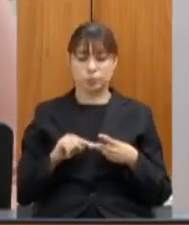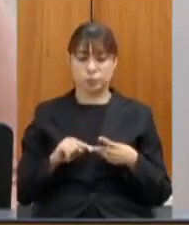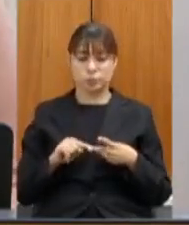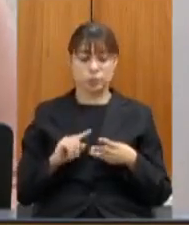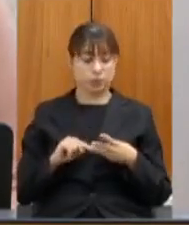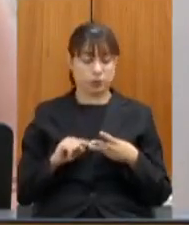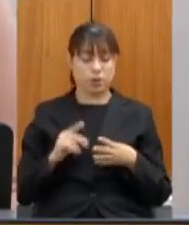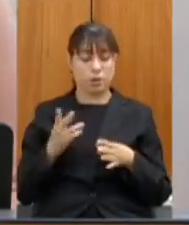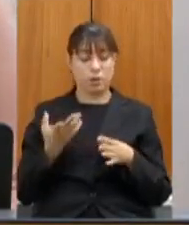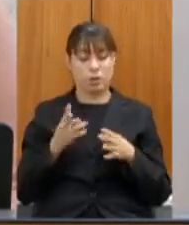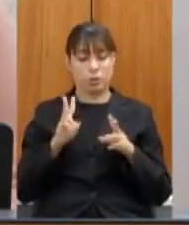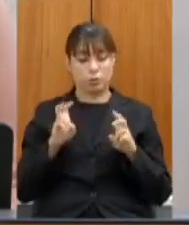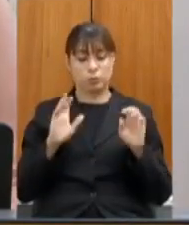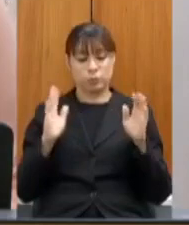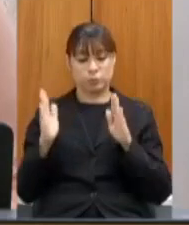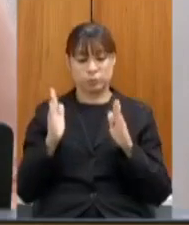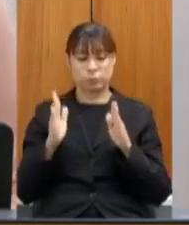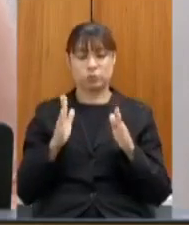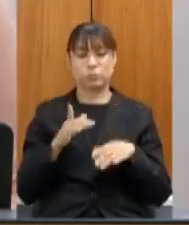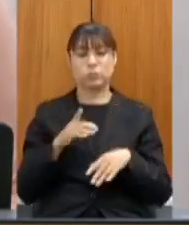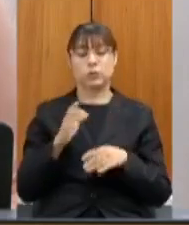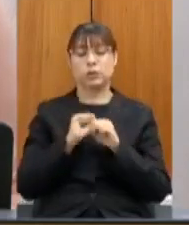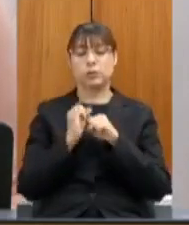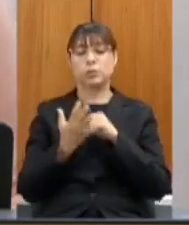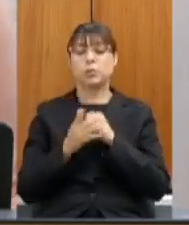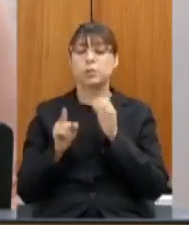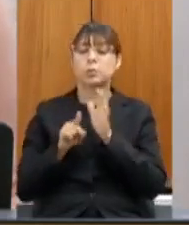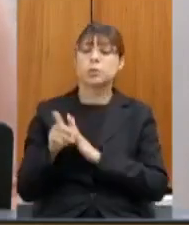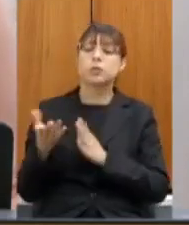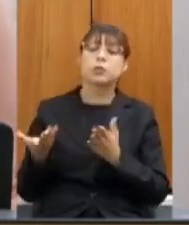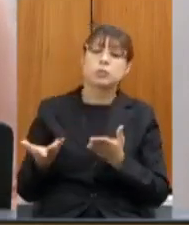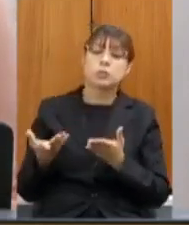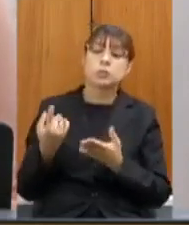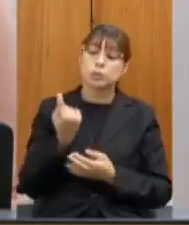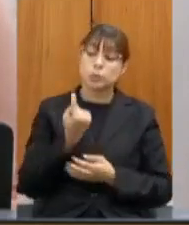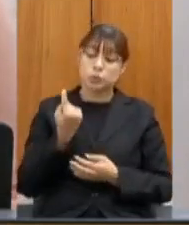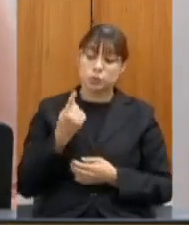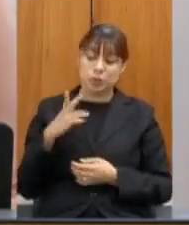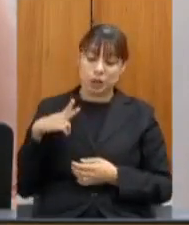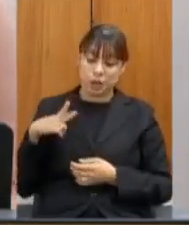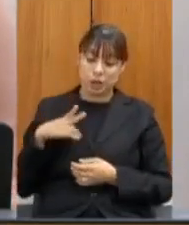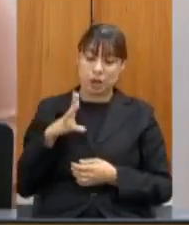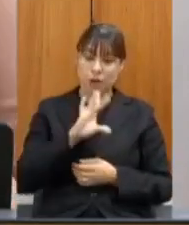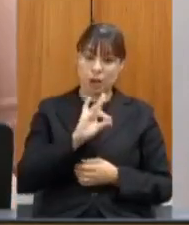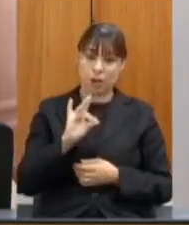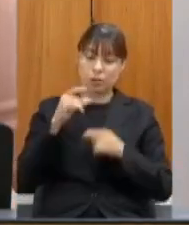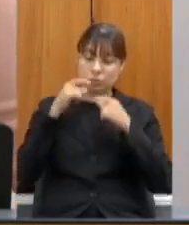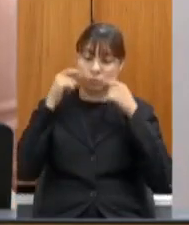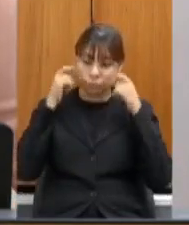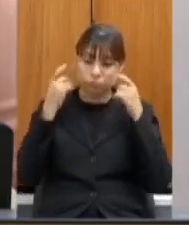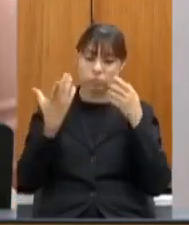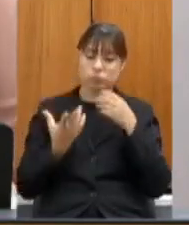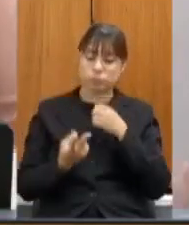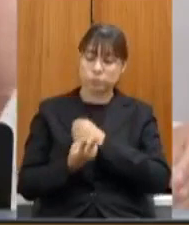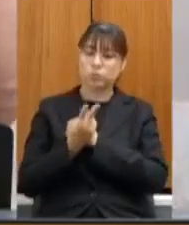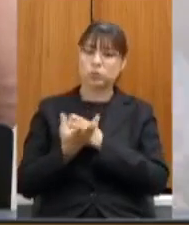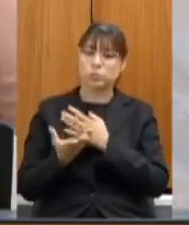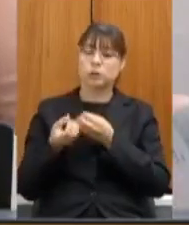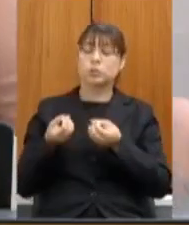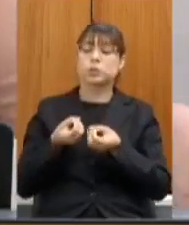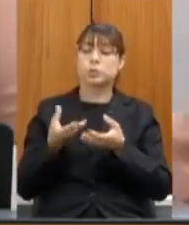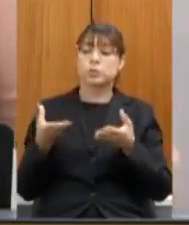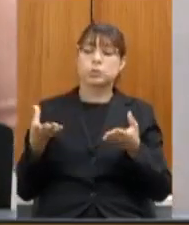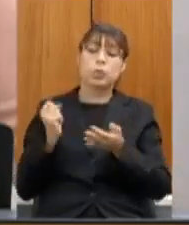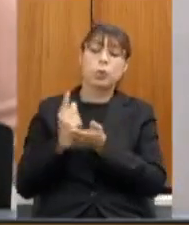da pandemia questiono quantos itens de proteção individual para uso pessoal da rede de ensino foram